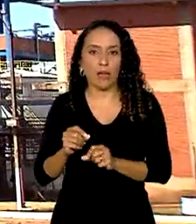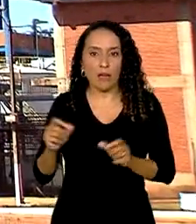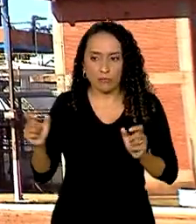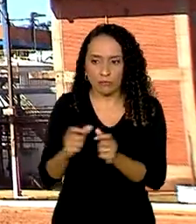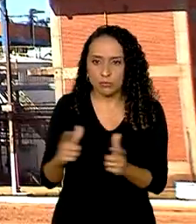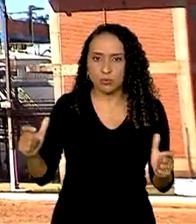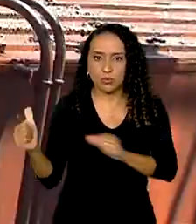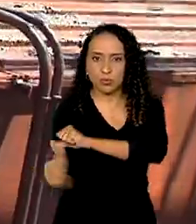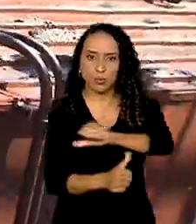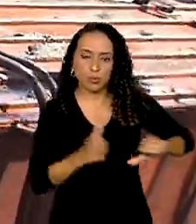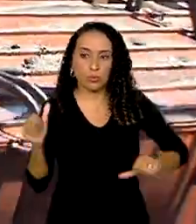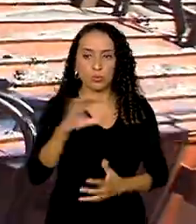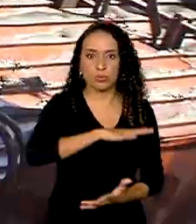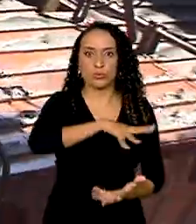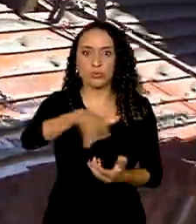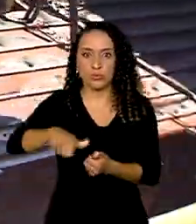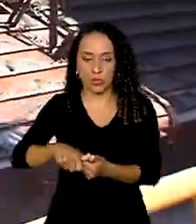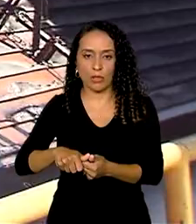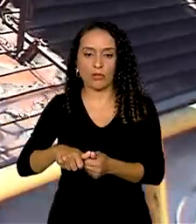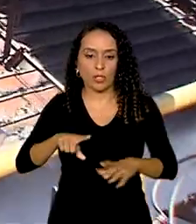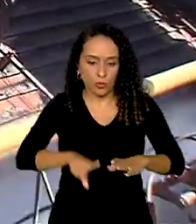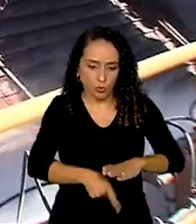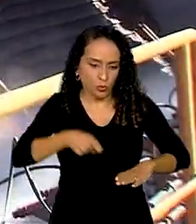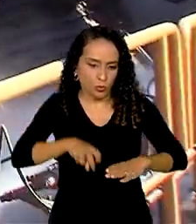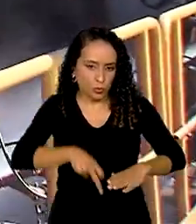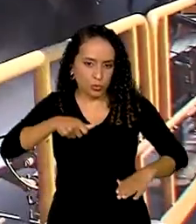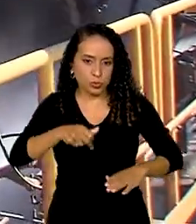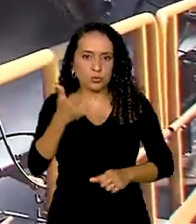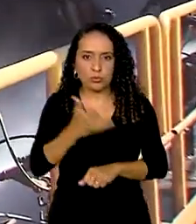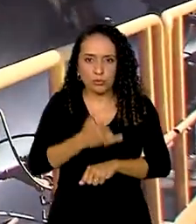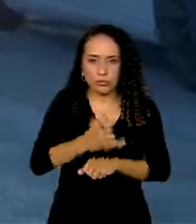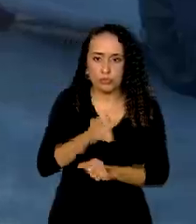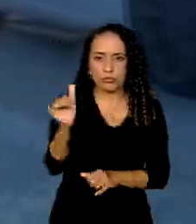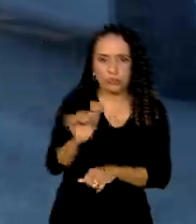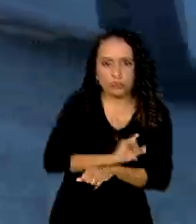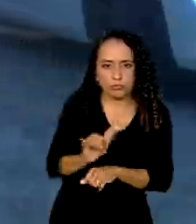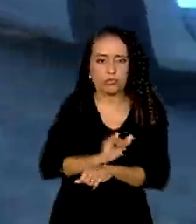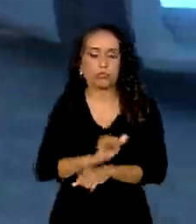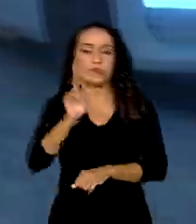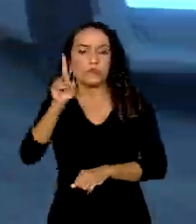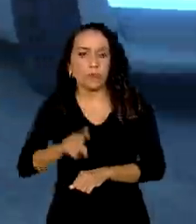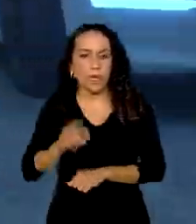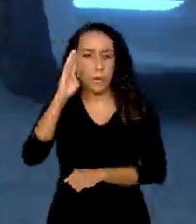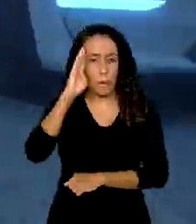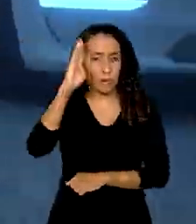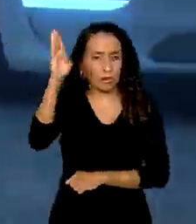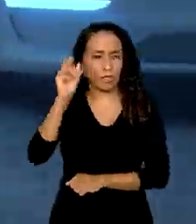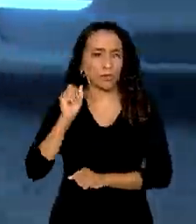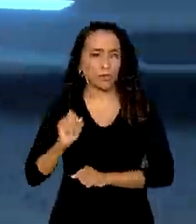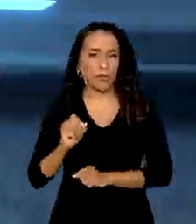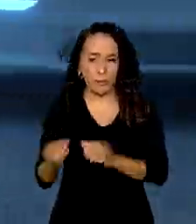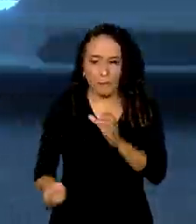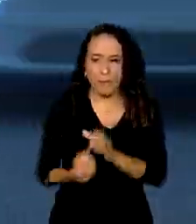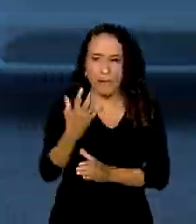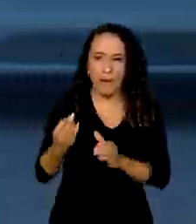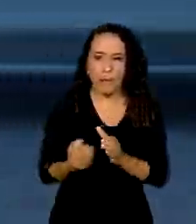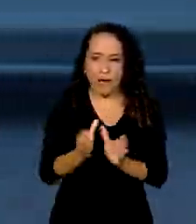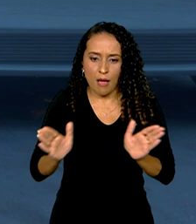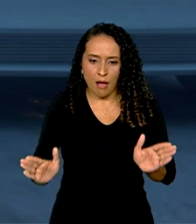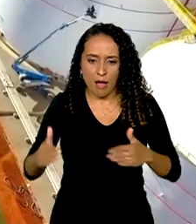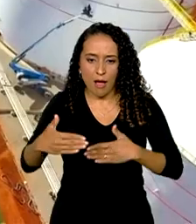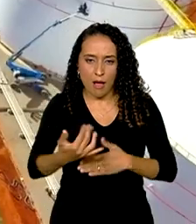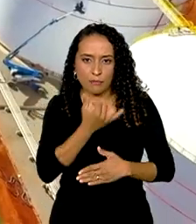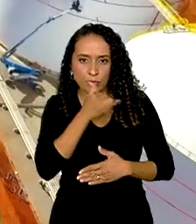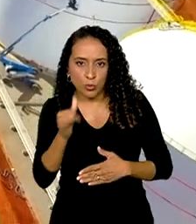energética mundial. A mineração e os minerais estratégicos são fundamentais para a confecção de baterias de